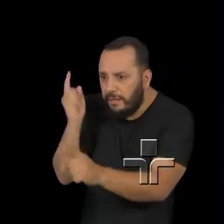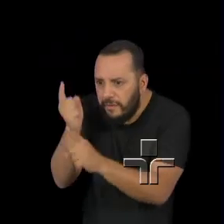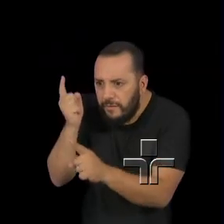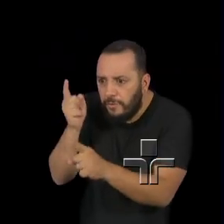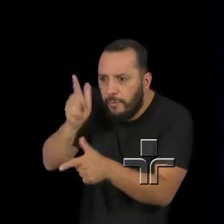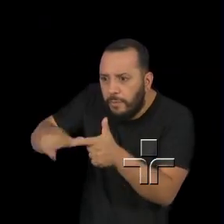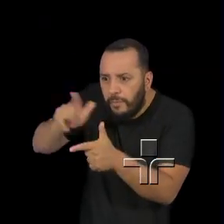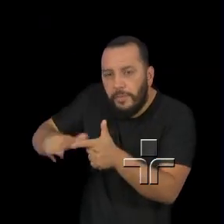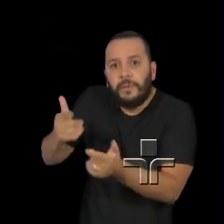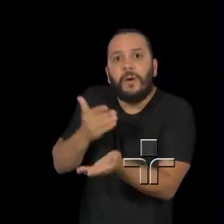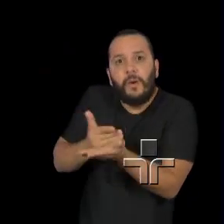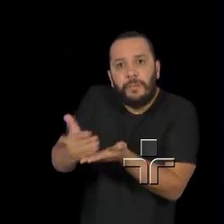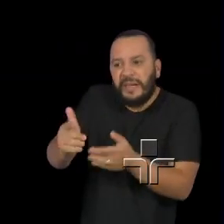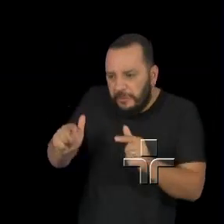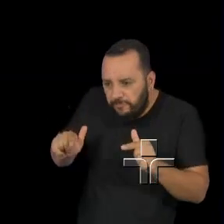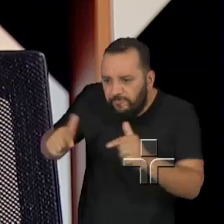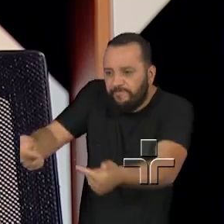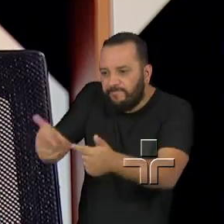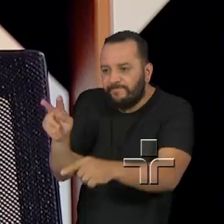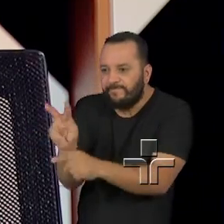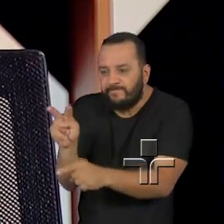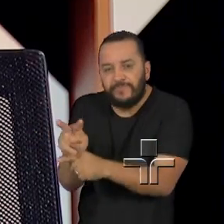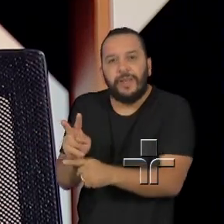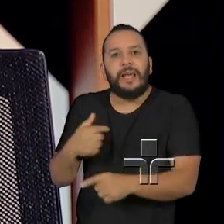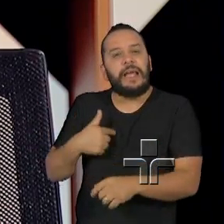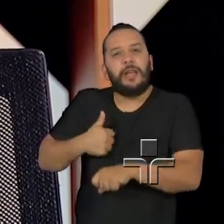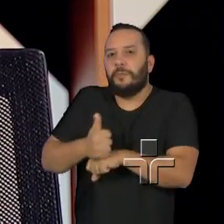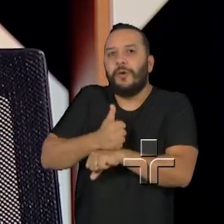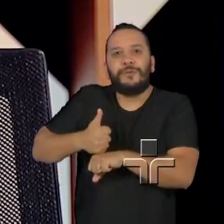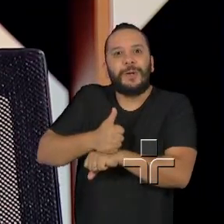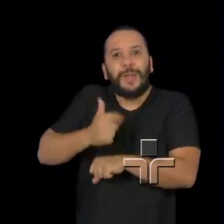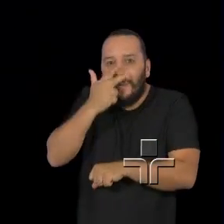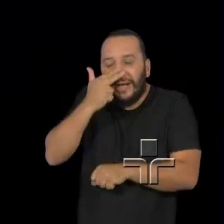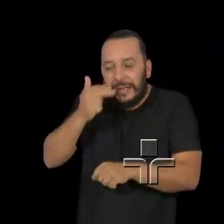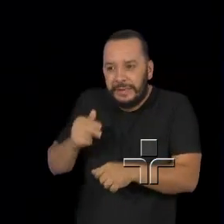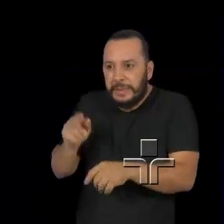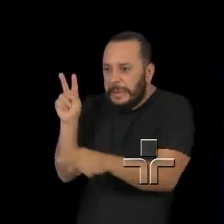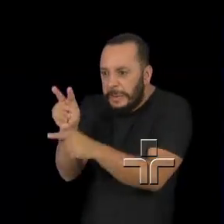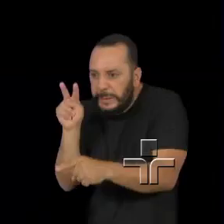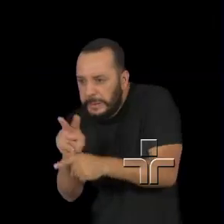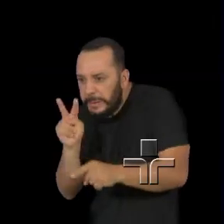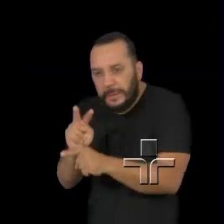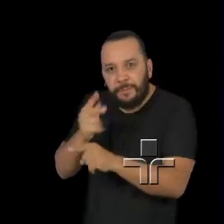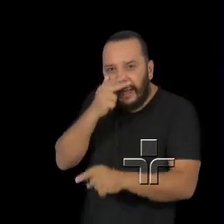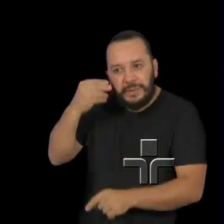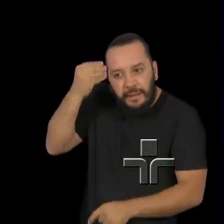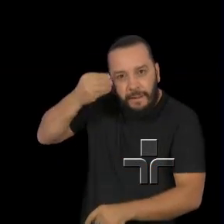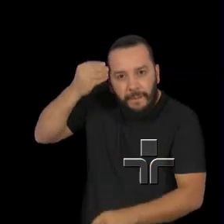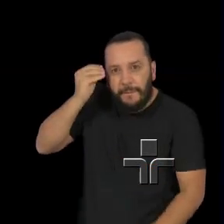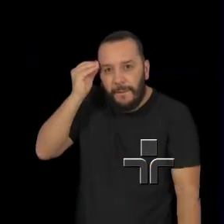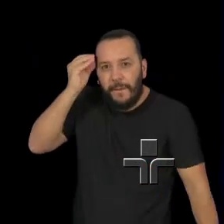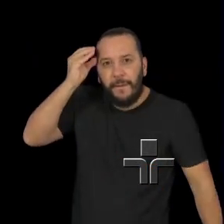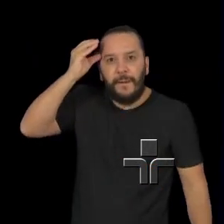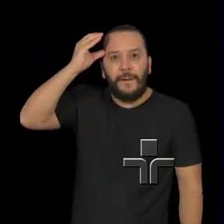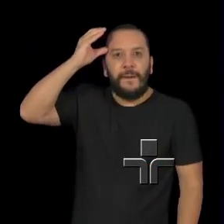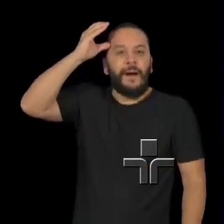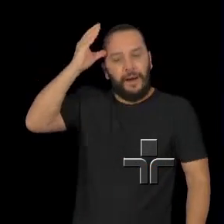se tornando um especialista no assunto. O que a gente faz? A gente acaba criando